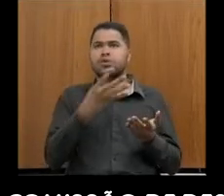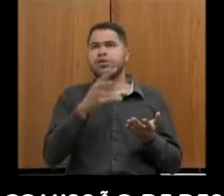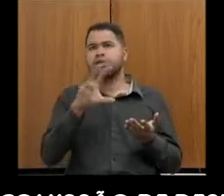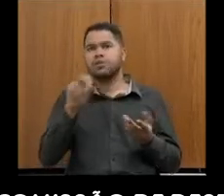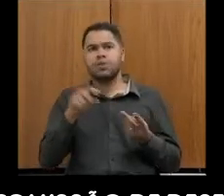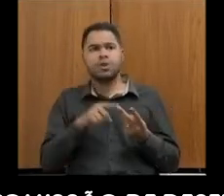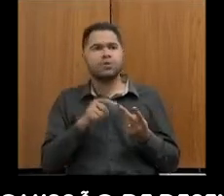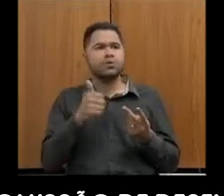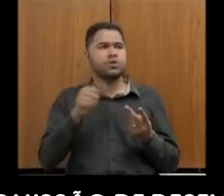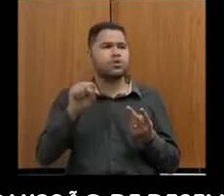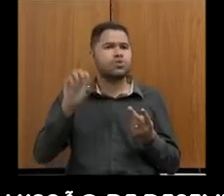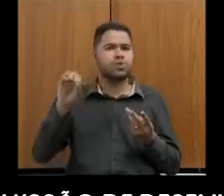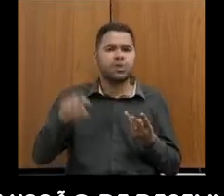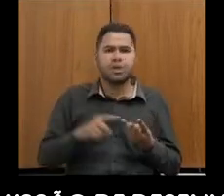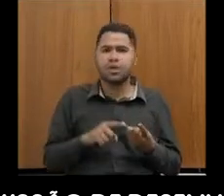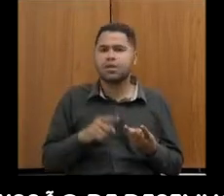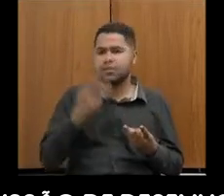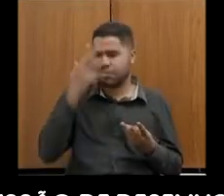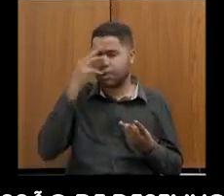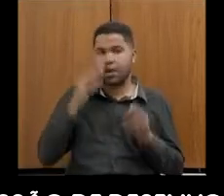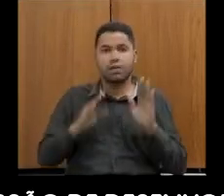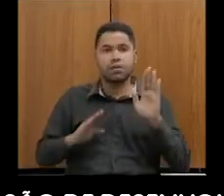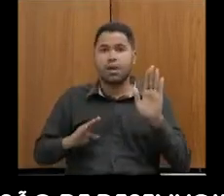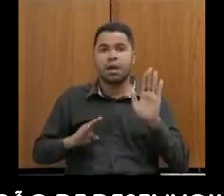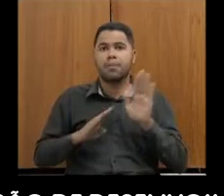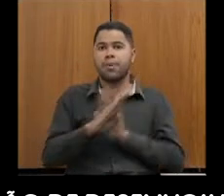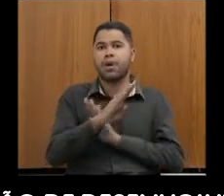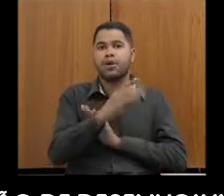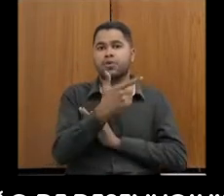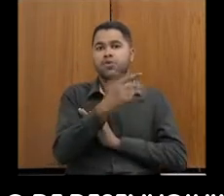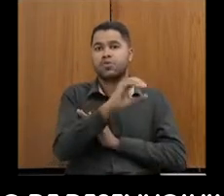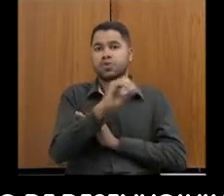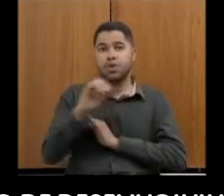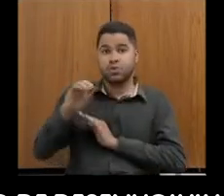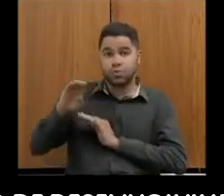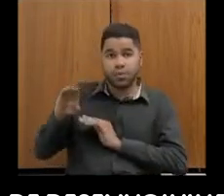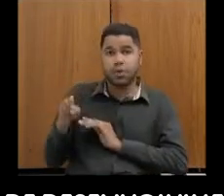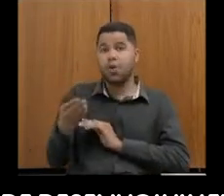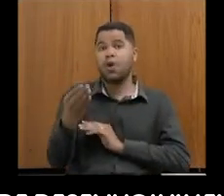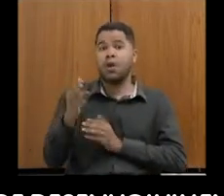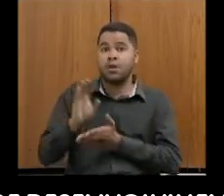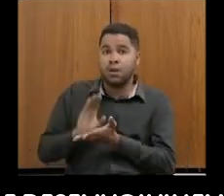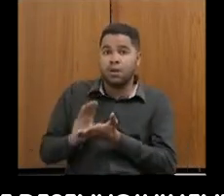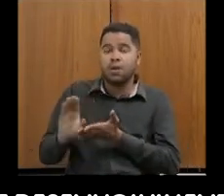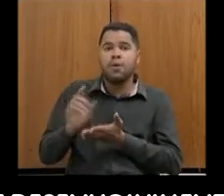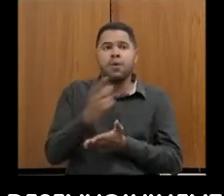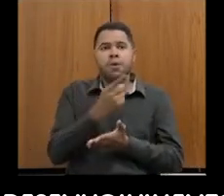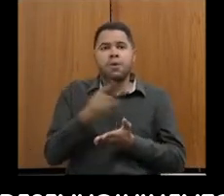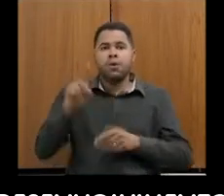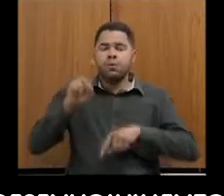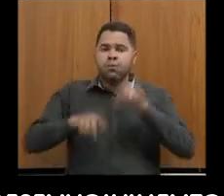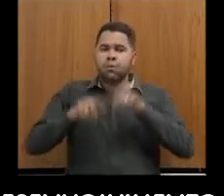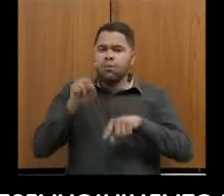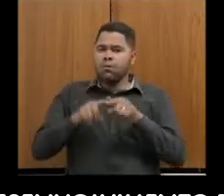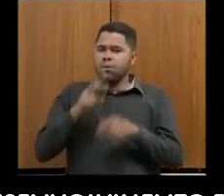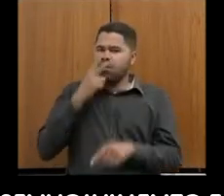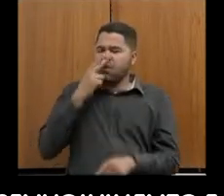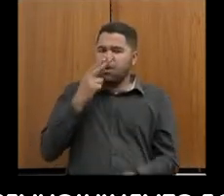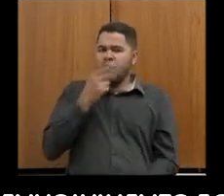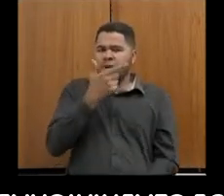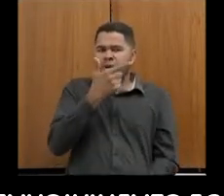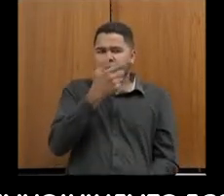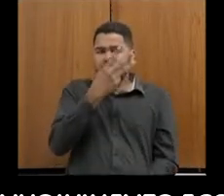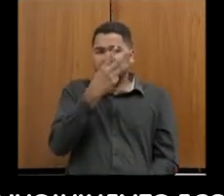foi para 180, acharmos que tinha batido o recorde de 200 bilhões de investimento, o último material que eu olhei parece que chega a